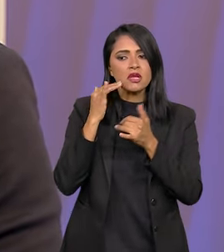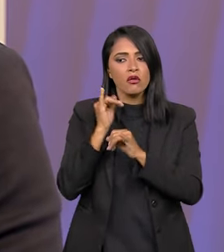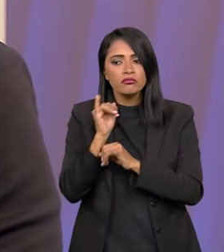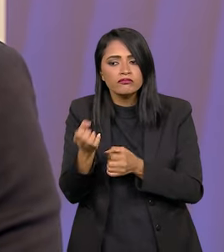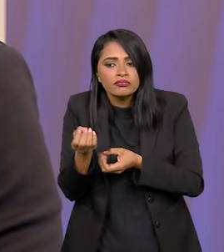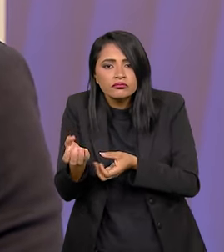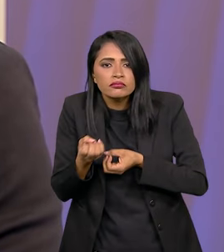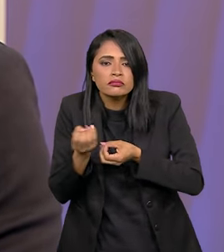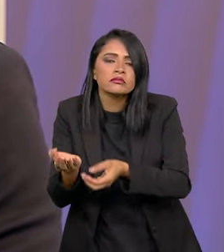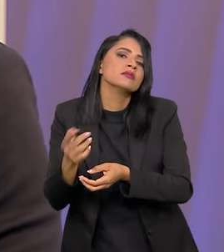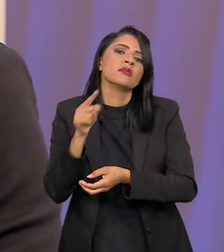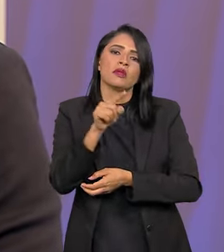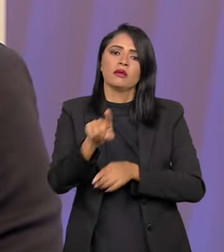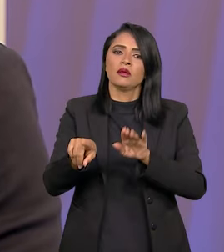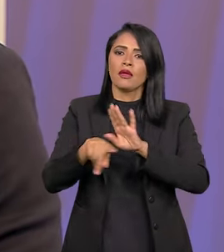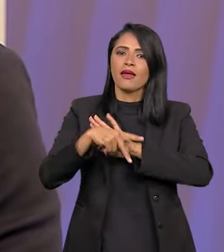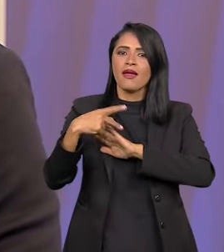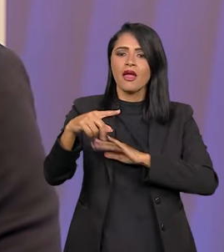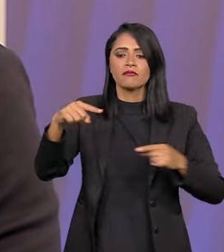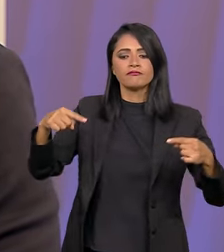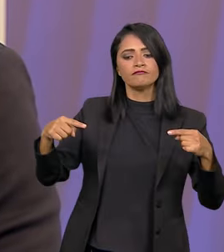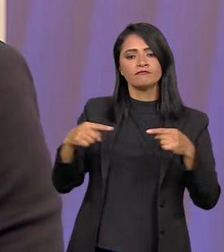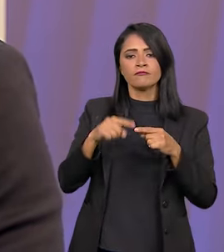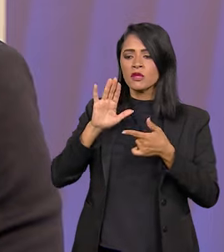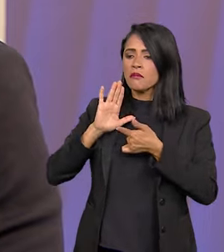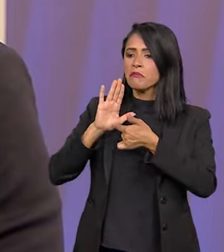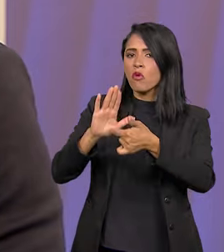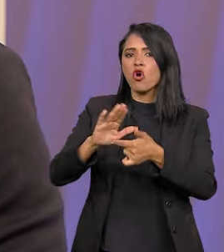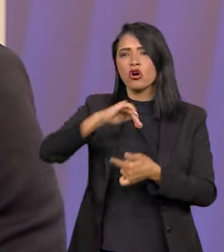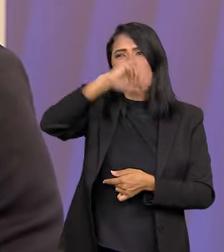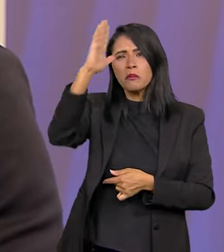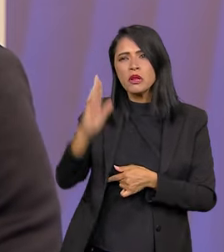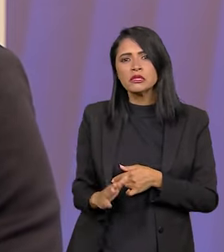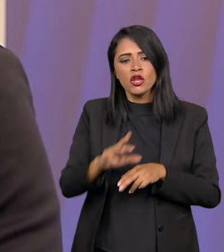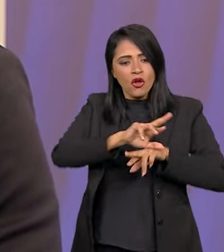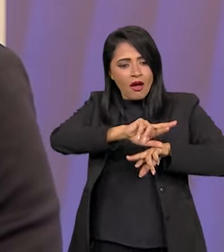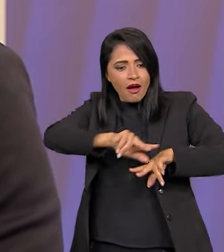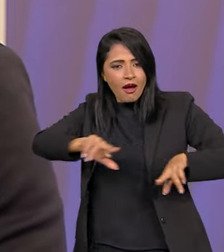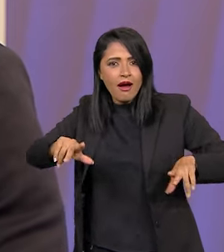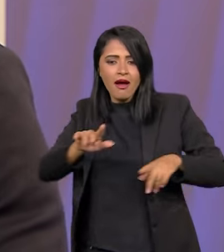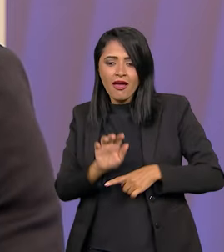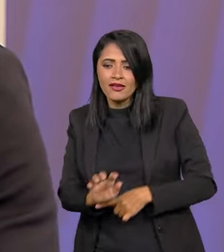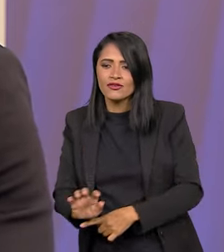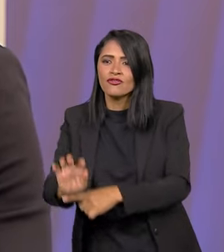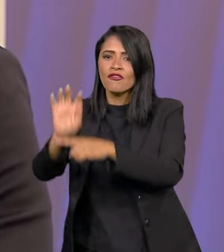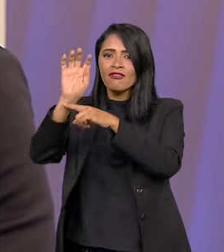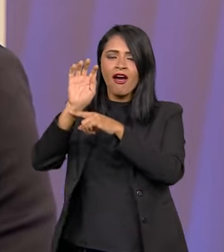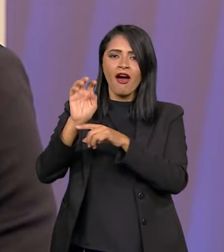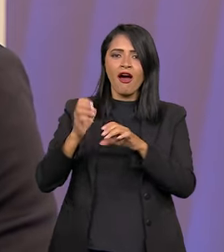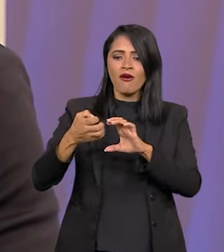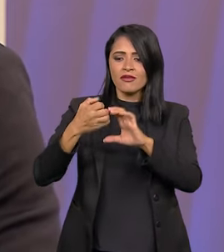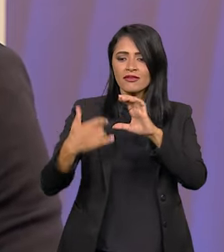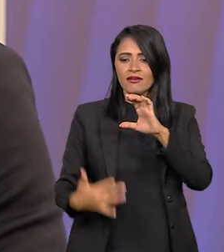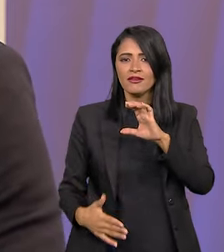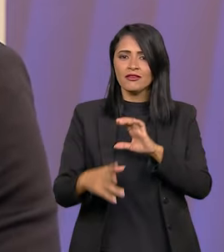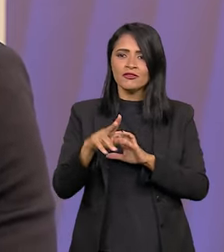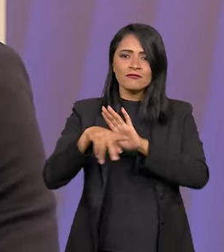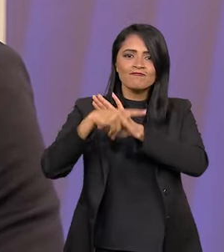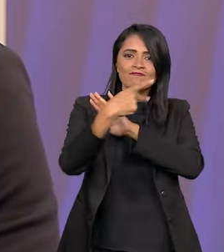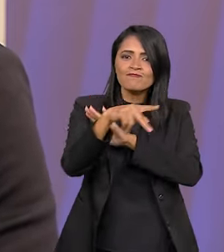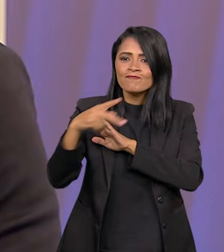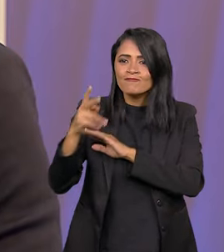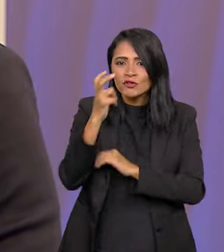população, de ser um veículo que retrate o país, que retrate a sua distinção, as suas distinções regionais, as suas